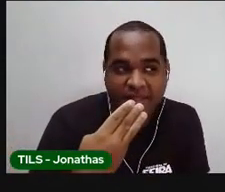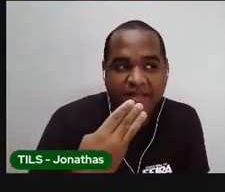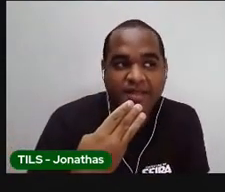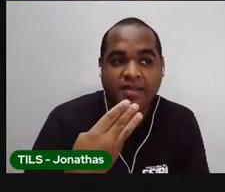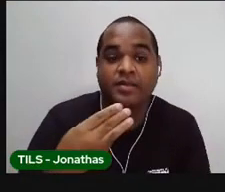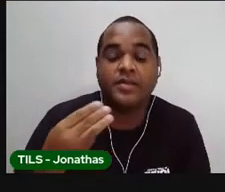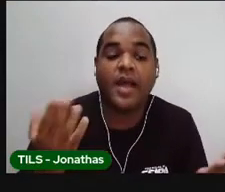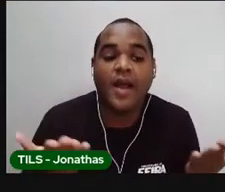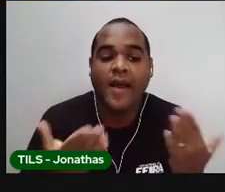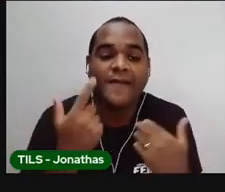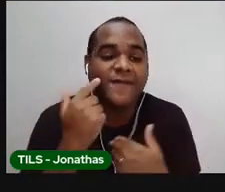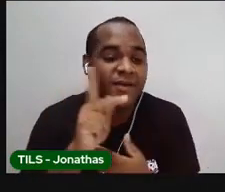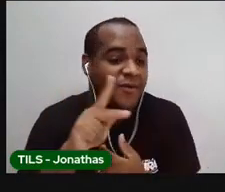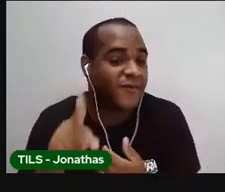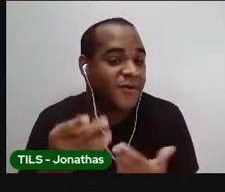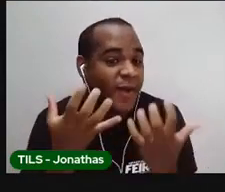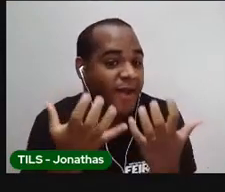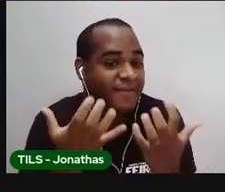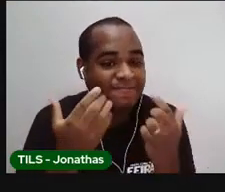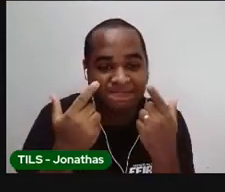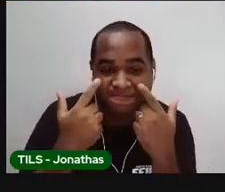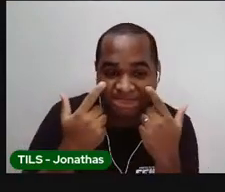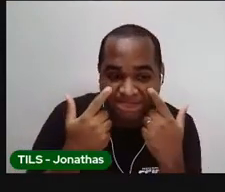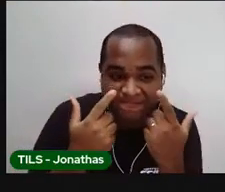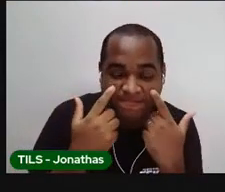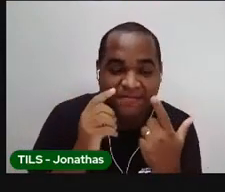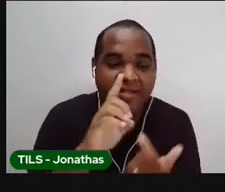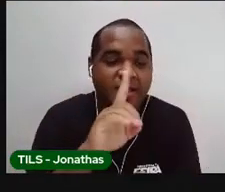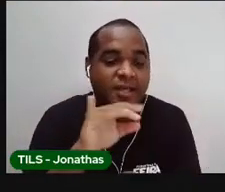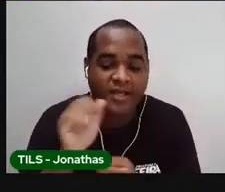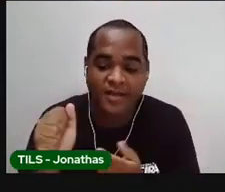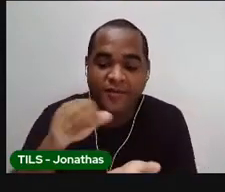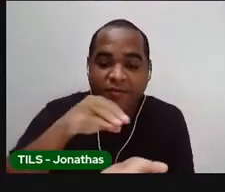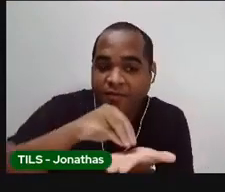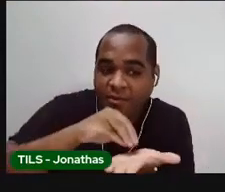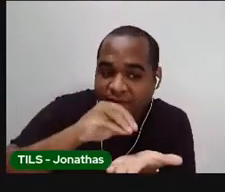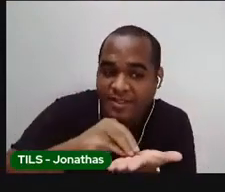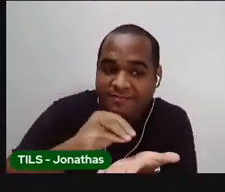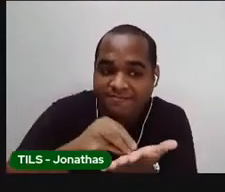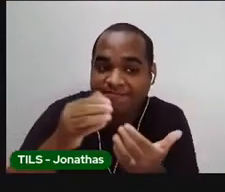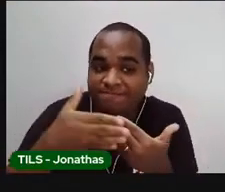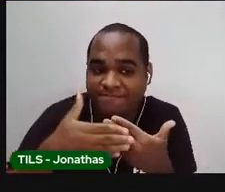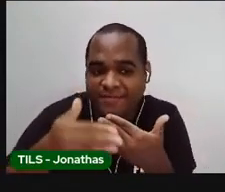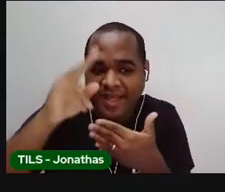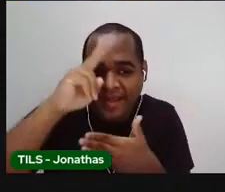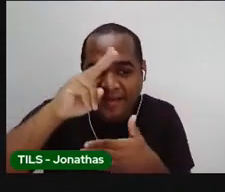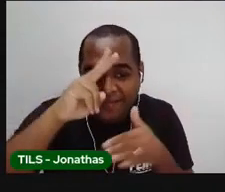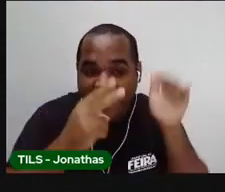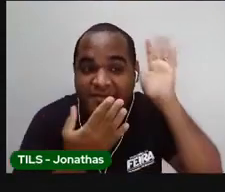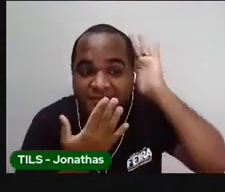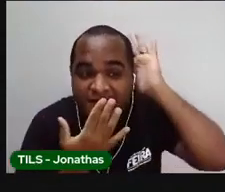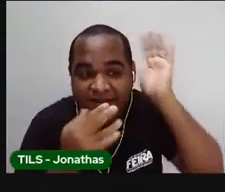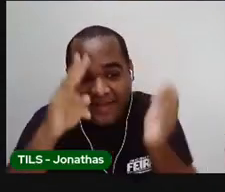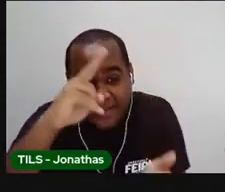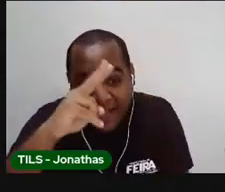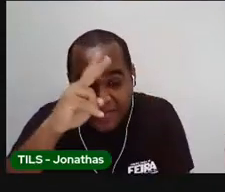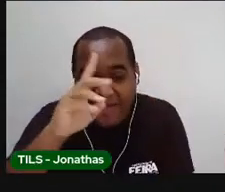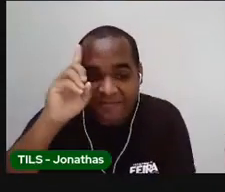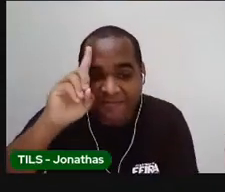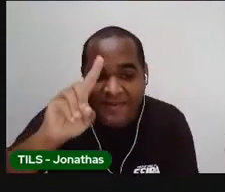E a Pró quer saber quantos dias faltam para o dia do índio. Lembra qual é o dia do índio?